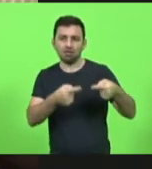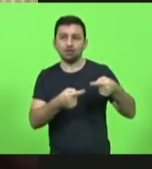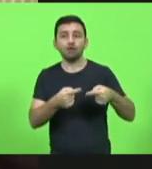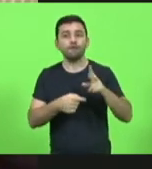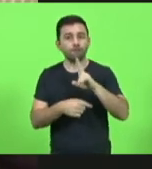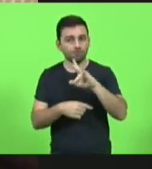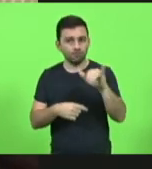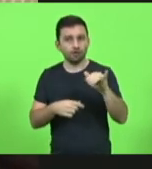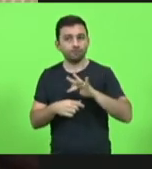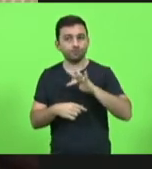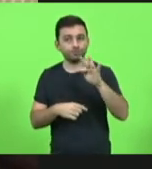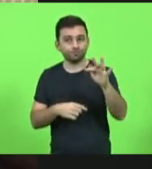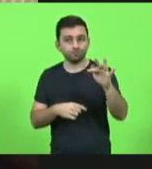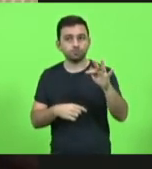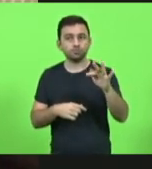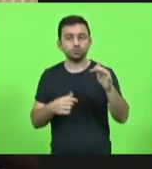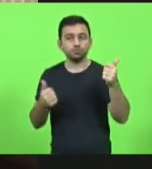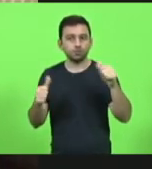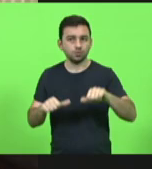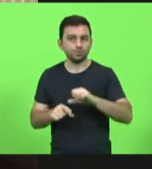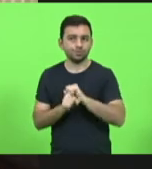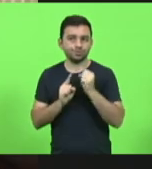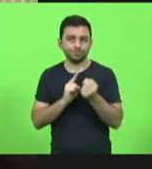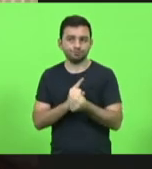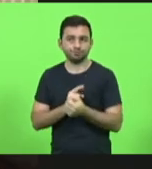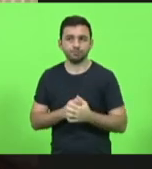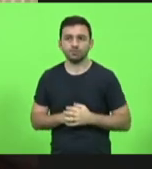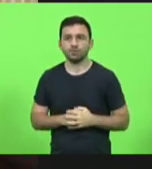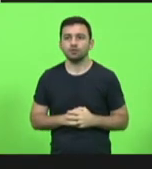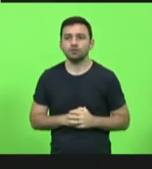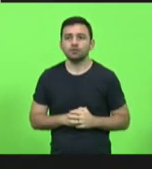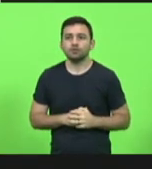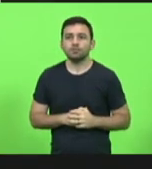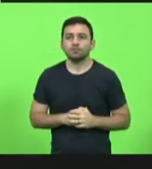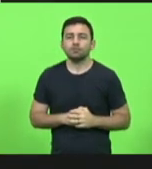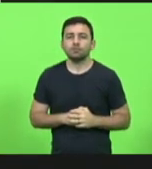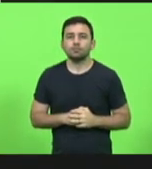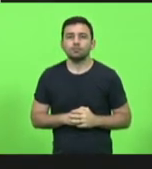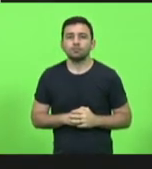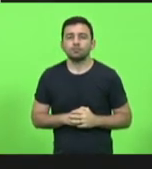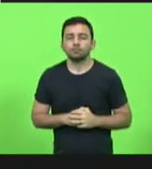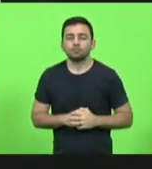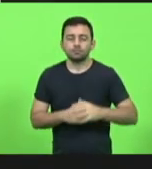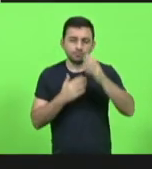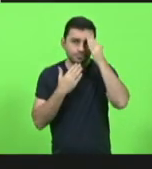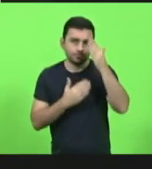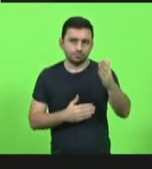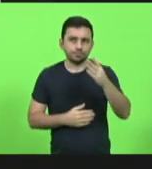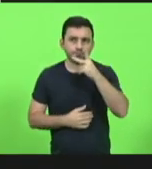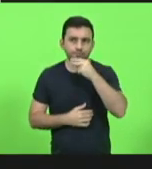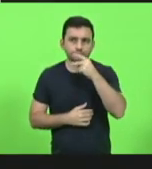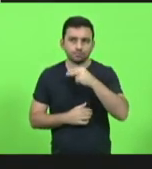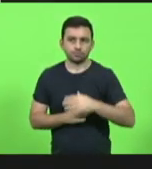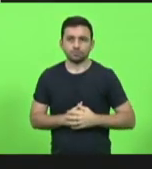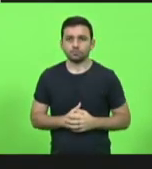reflexo muito ruim na sociedade. Obrigado, senhor presidente. Obrigado, deputado Kennedy Nunes.